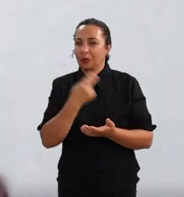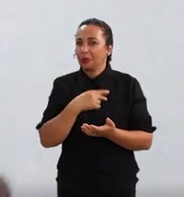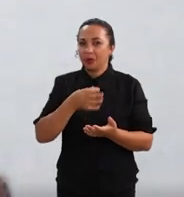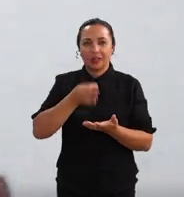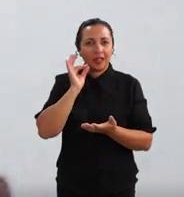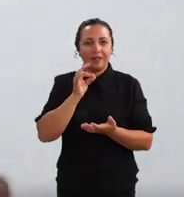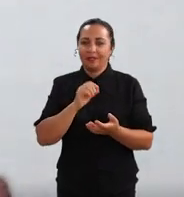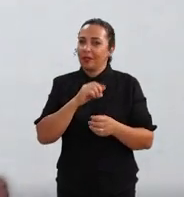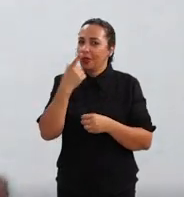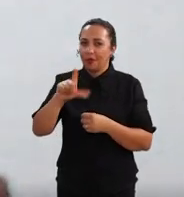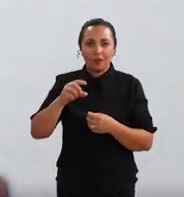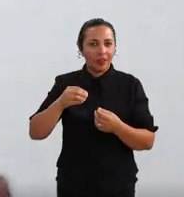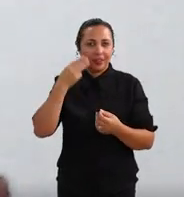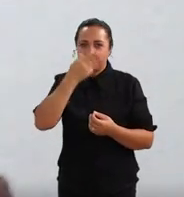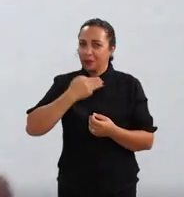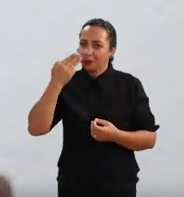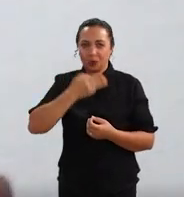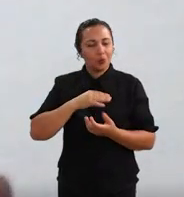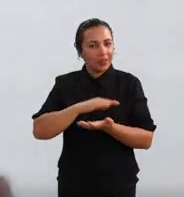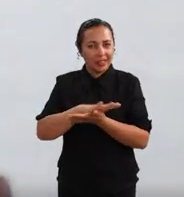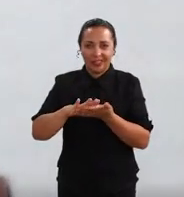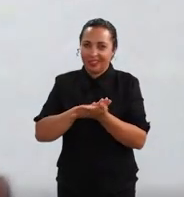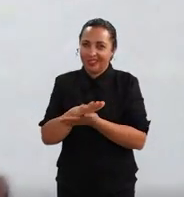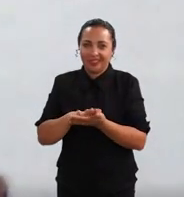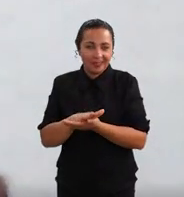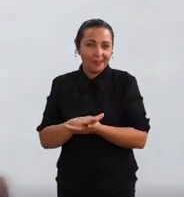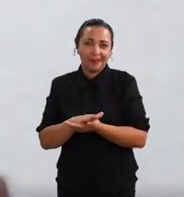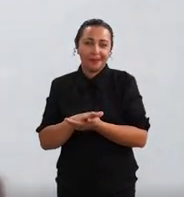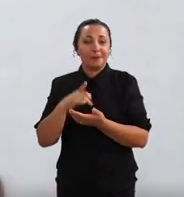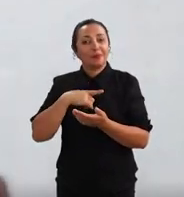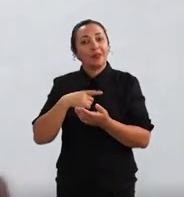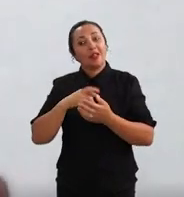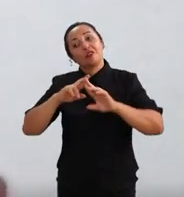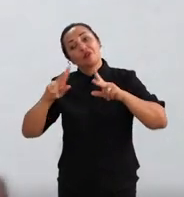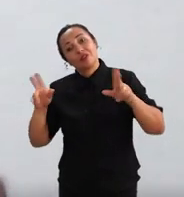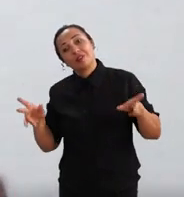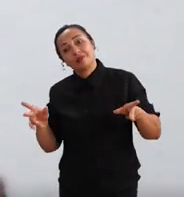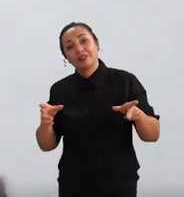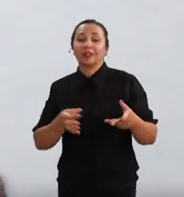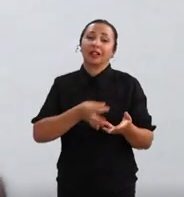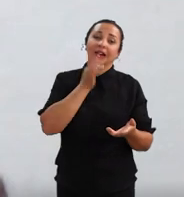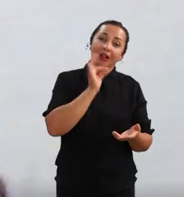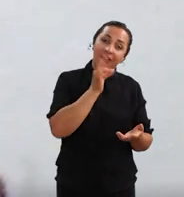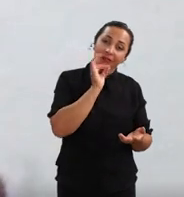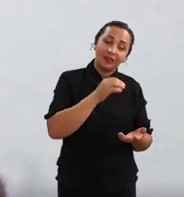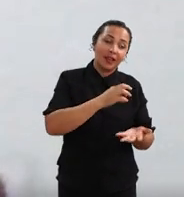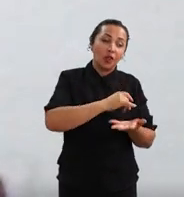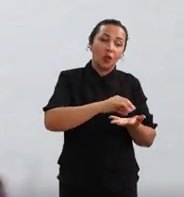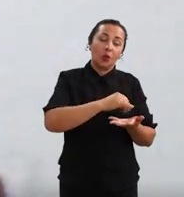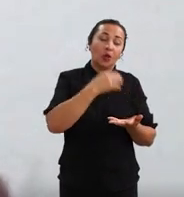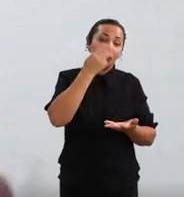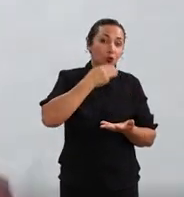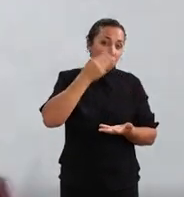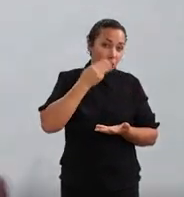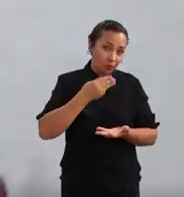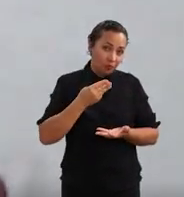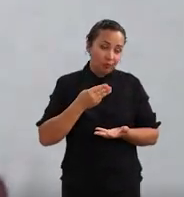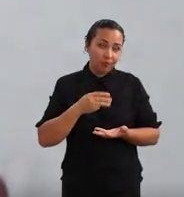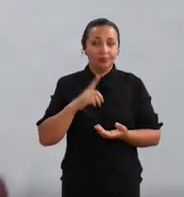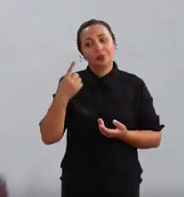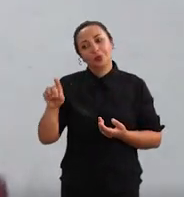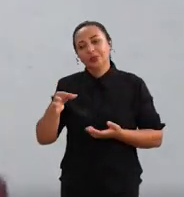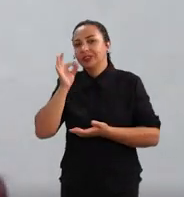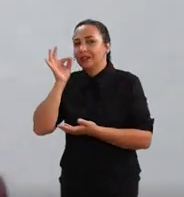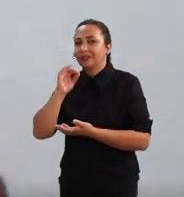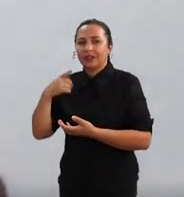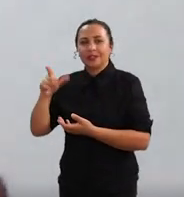nossa bebida quente não vai ser adoçada. Então, uma coisa é você gostar de café é adoçado, uma coisa é você gostar de